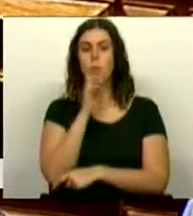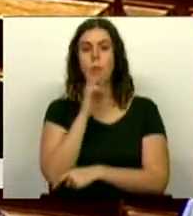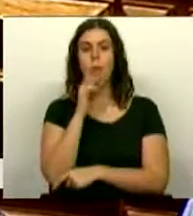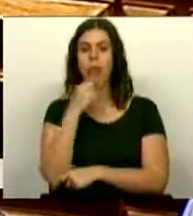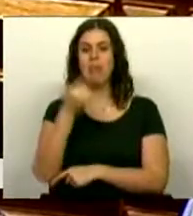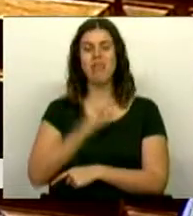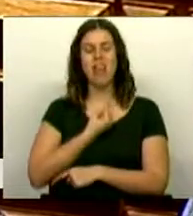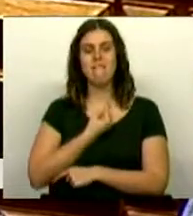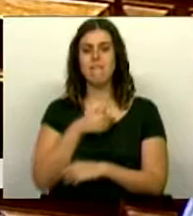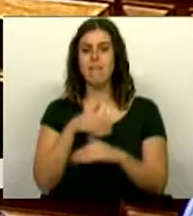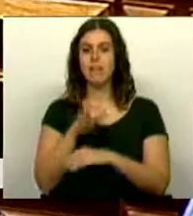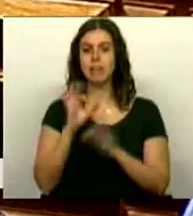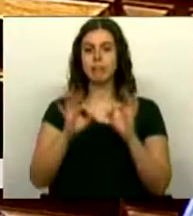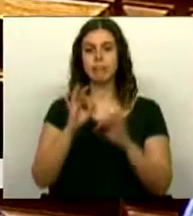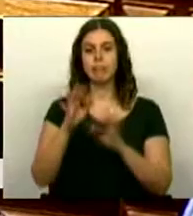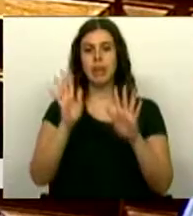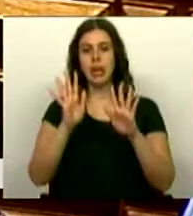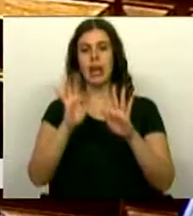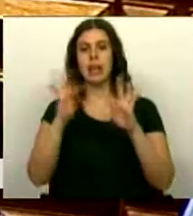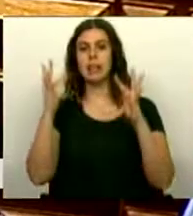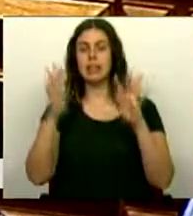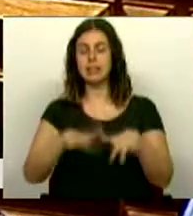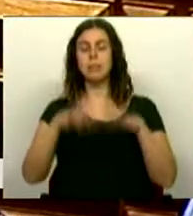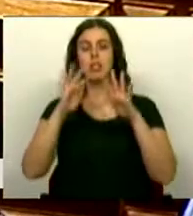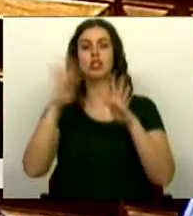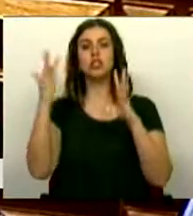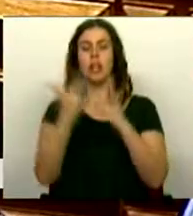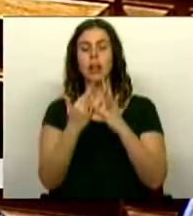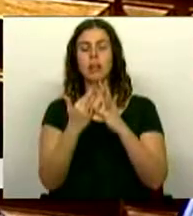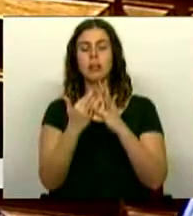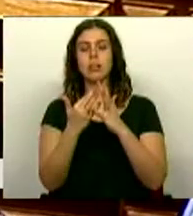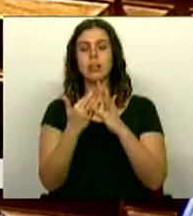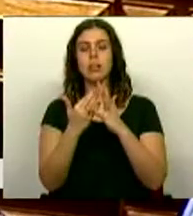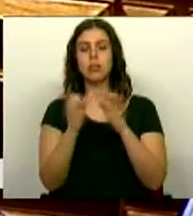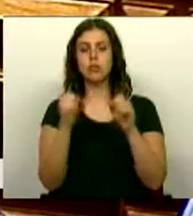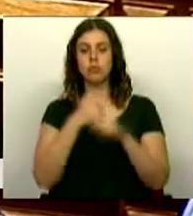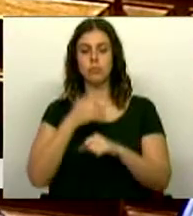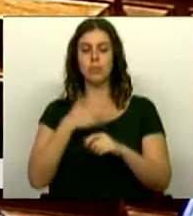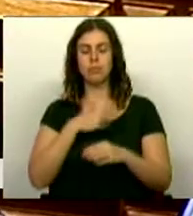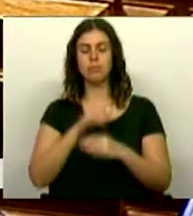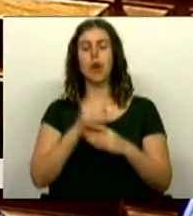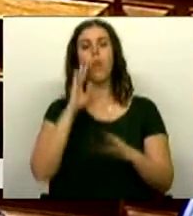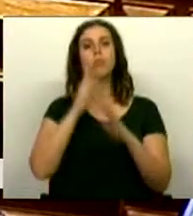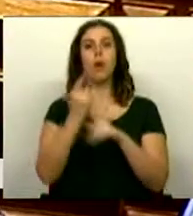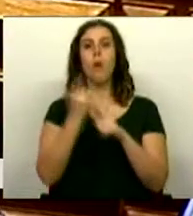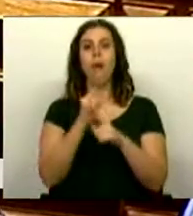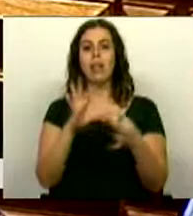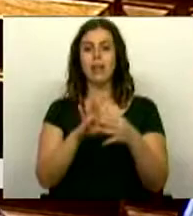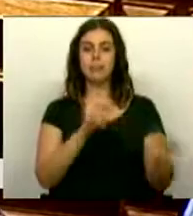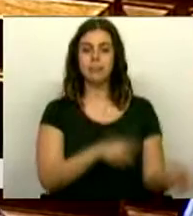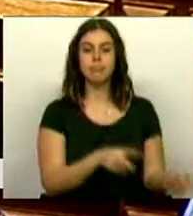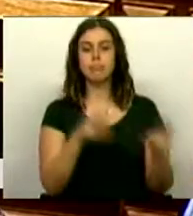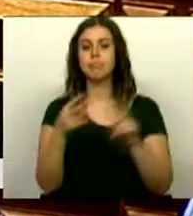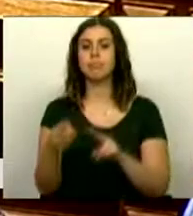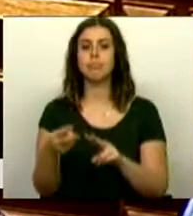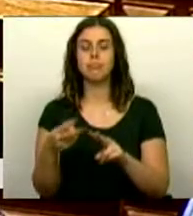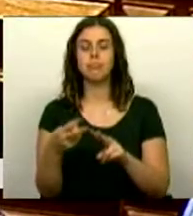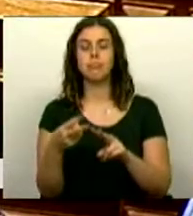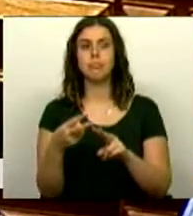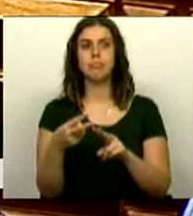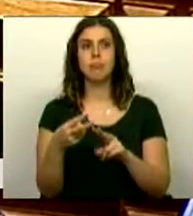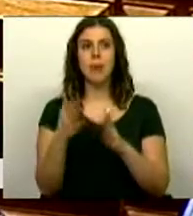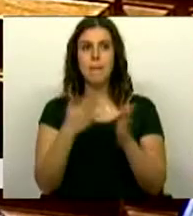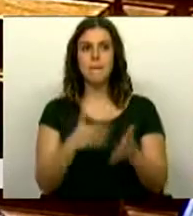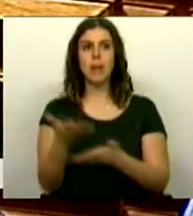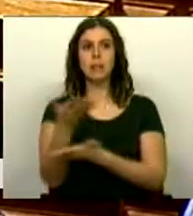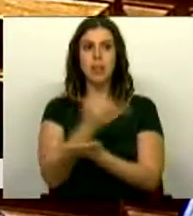e deverão ser tratadas na Assembleia Geral das Sociedades. Um último aspecto, tendo presente as transações de partes